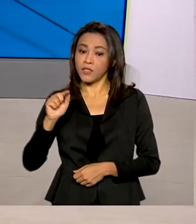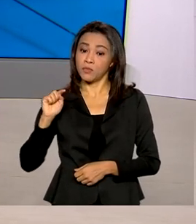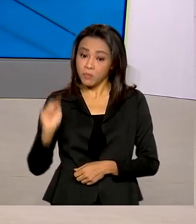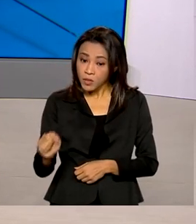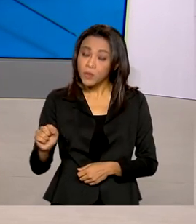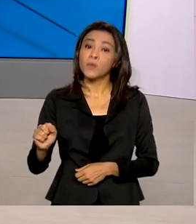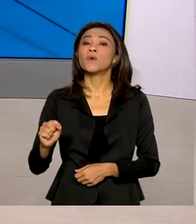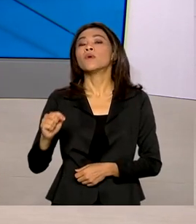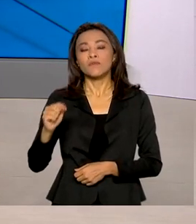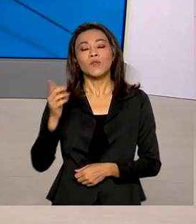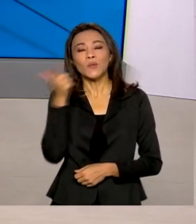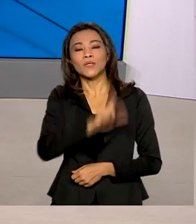tomaram a primeira e a segunda dose.